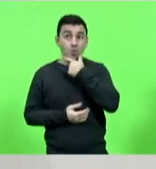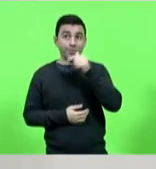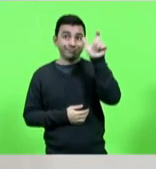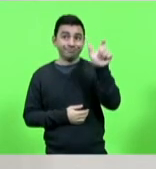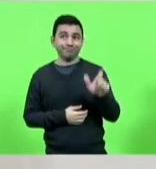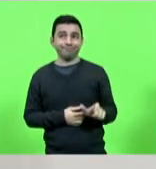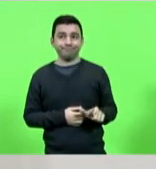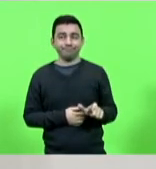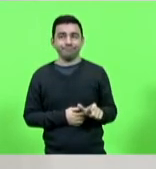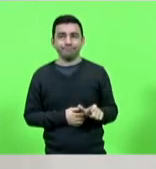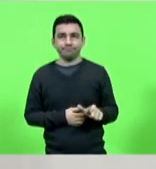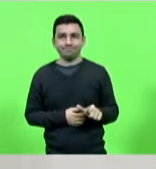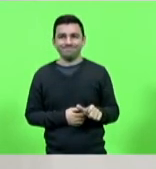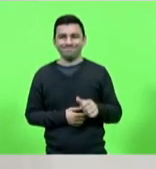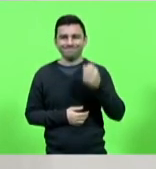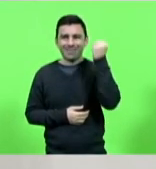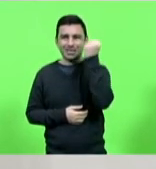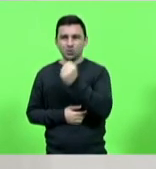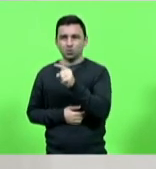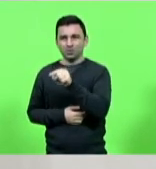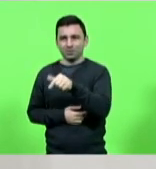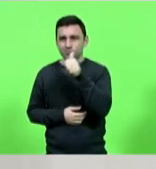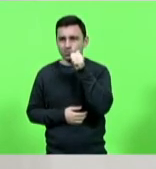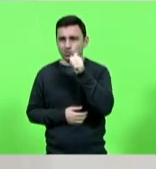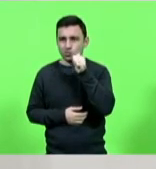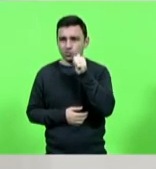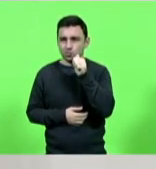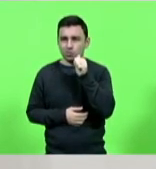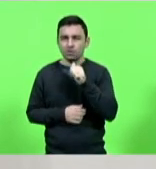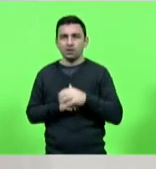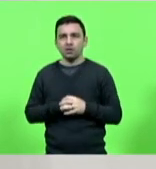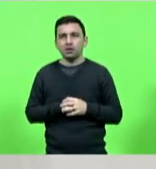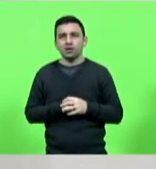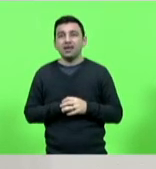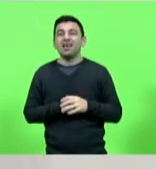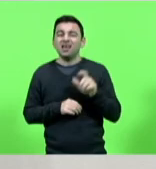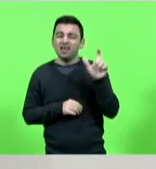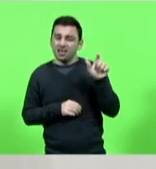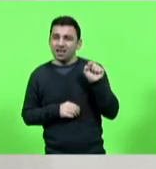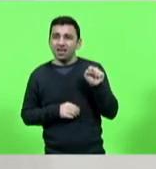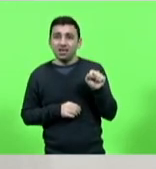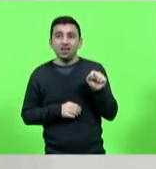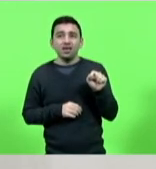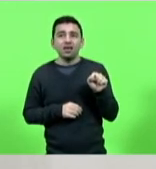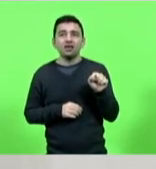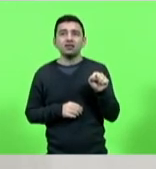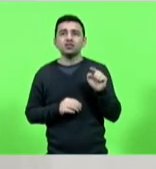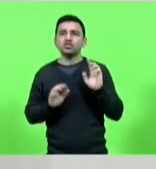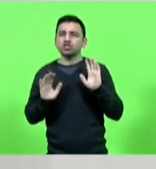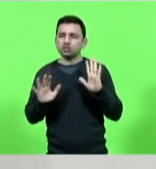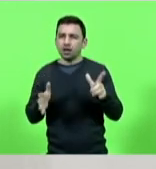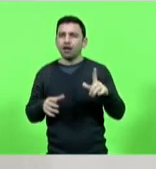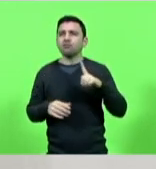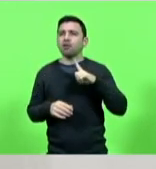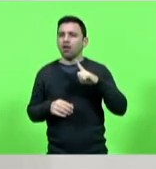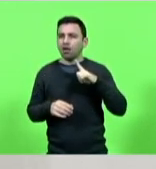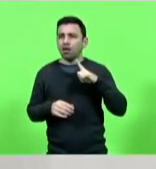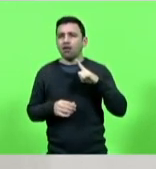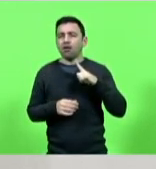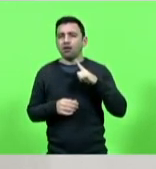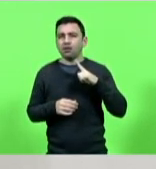ceifou a vida dessa menina, ele já tinha indícios, já tinha